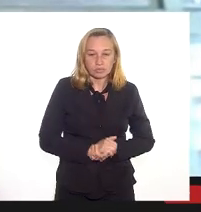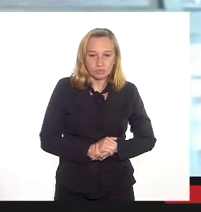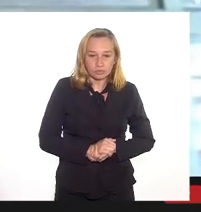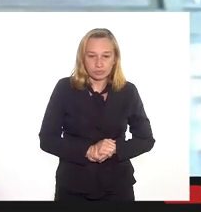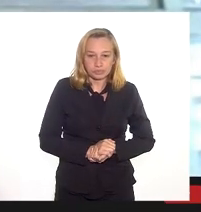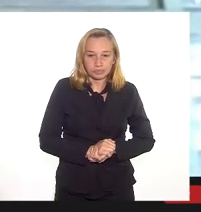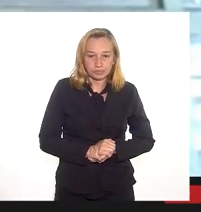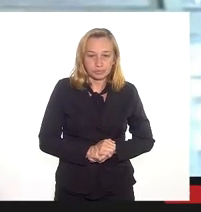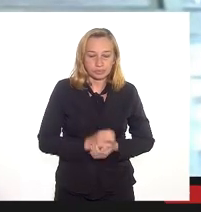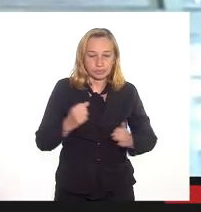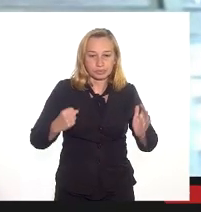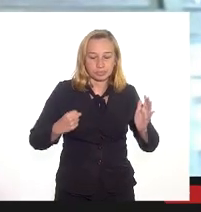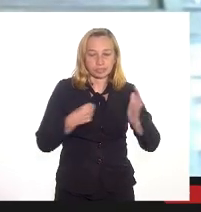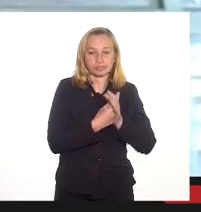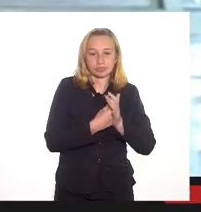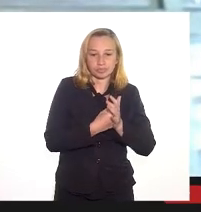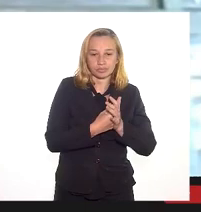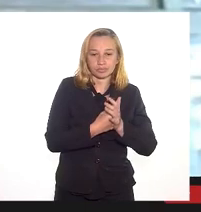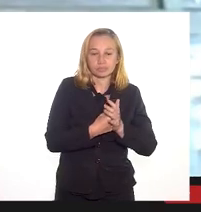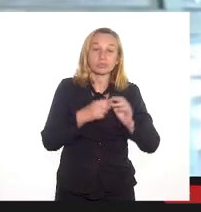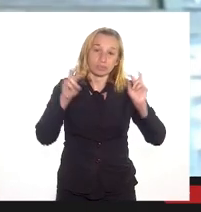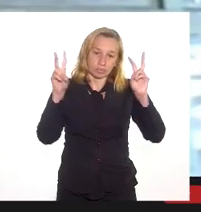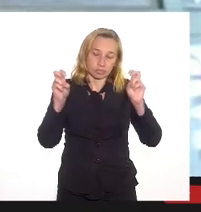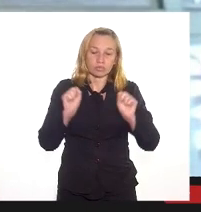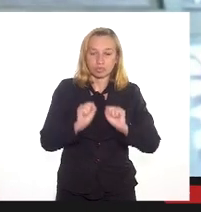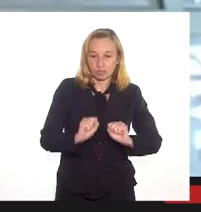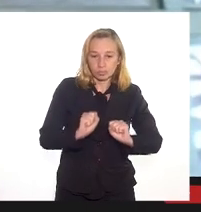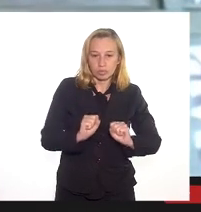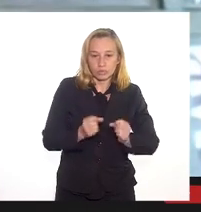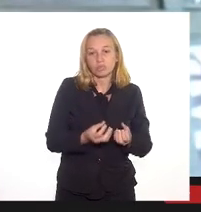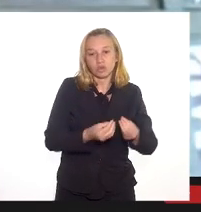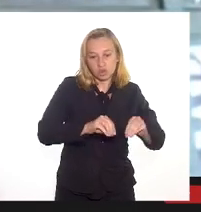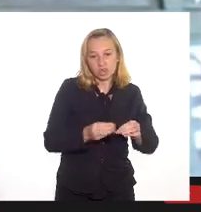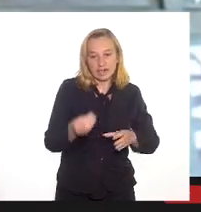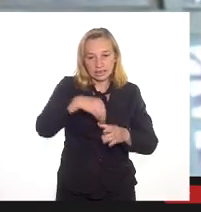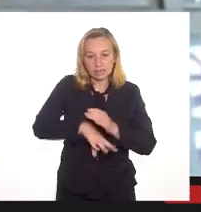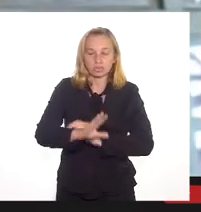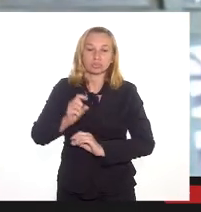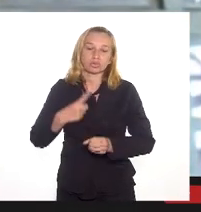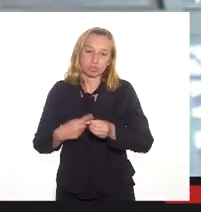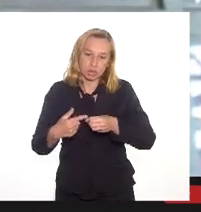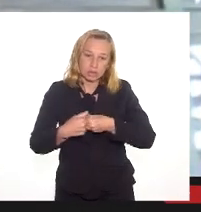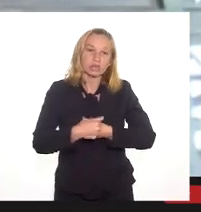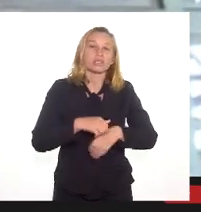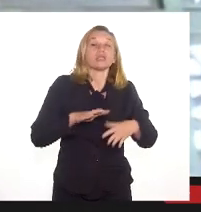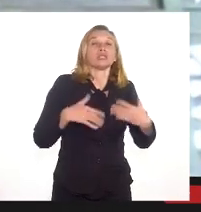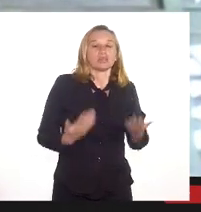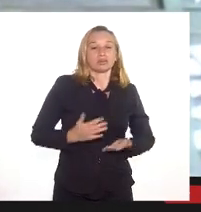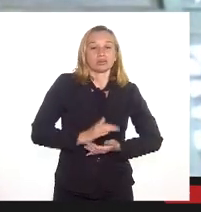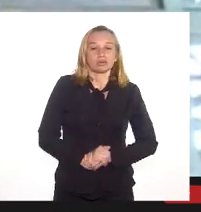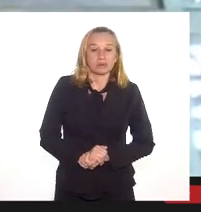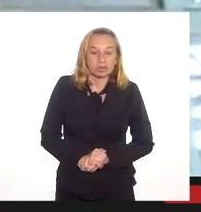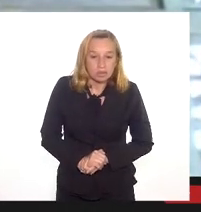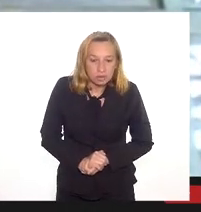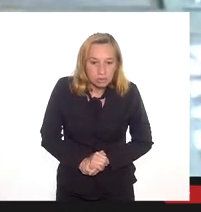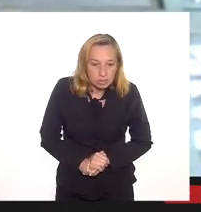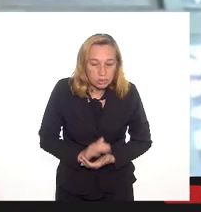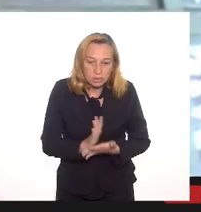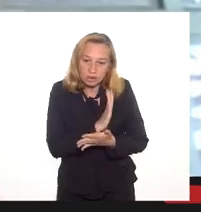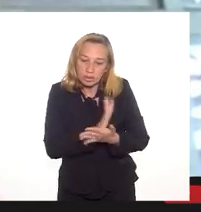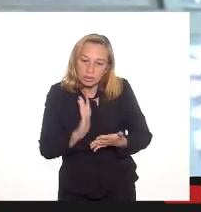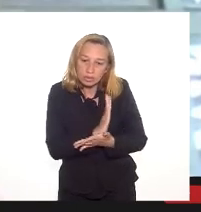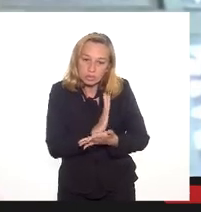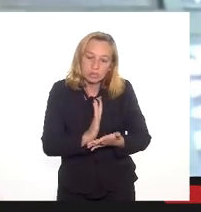todos os impactos que os assuntos possam causar dentro do município. E aí, há cerca de alguns meses, eu fui